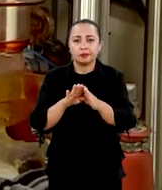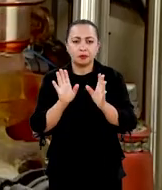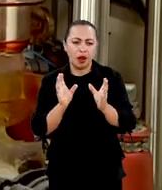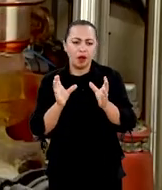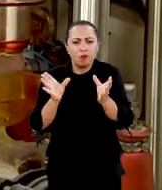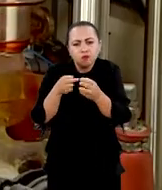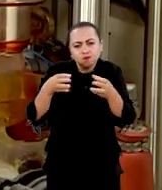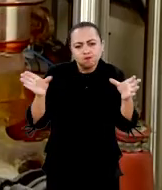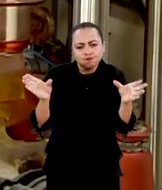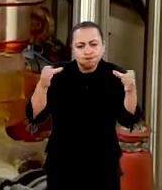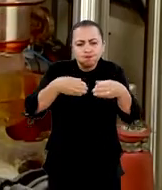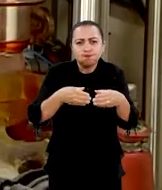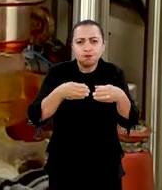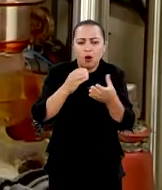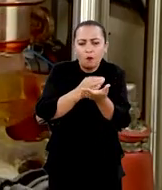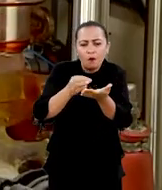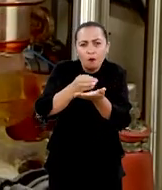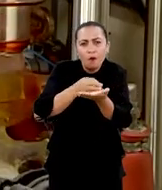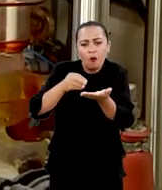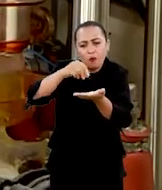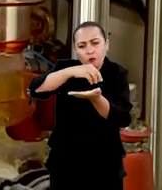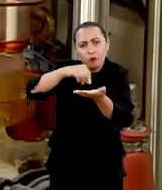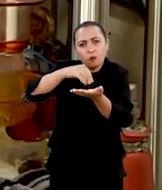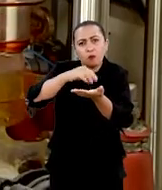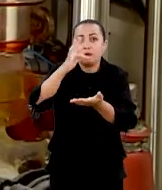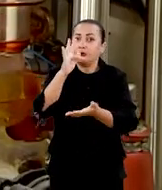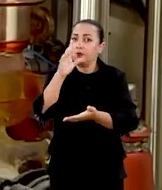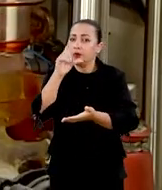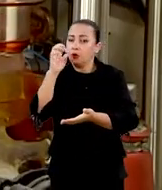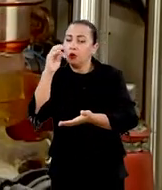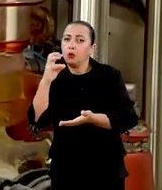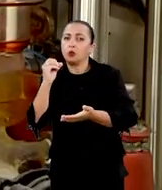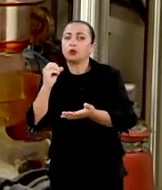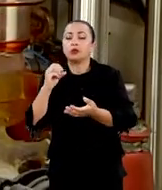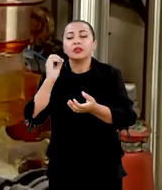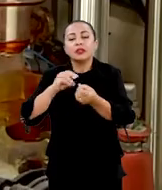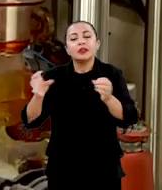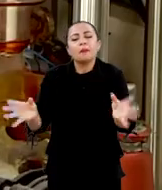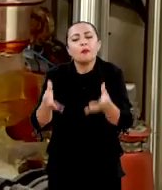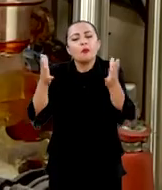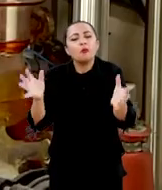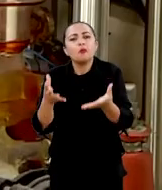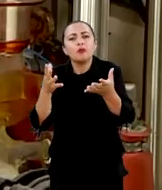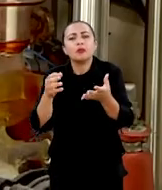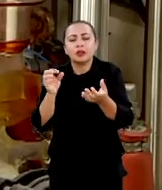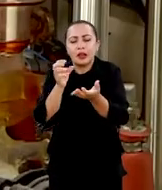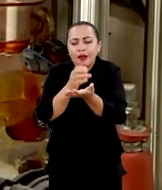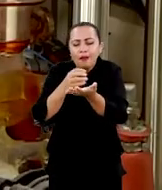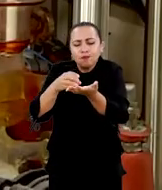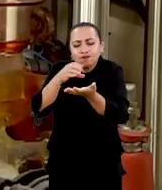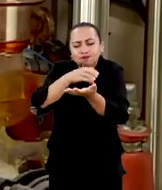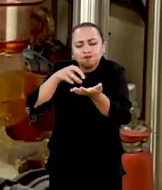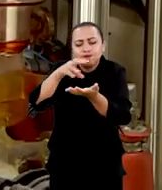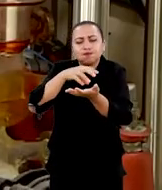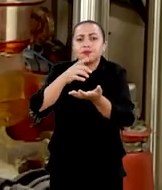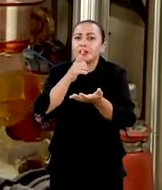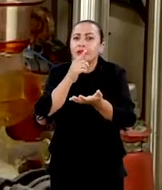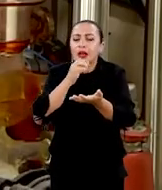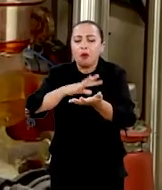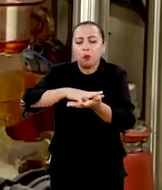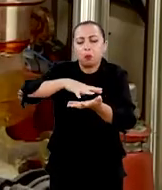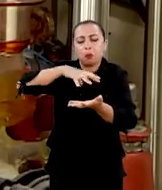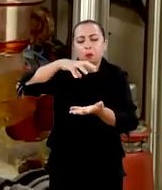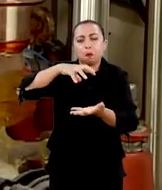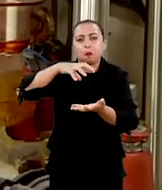floculante, um agente, digamos, que promovesse a formação de pequenos flocos na água. E